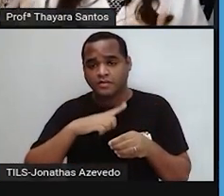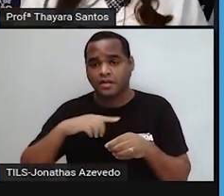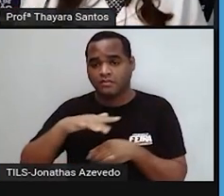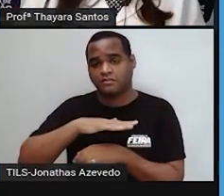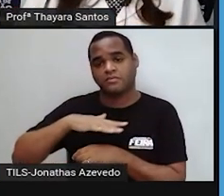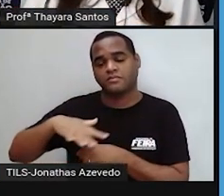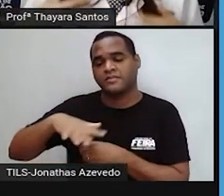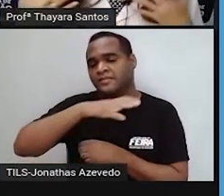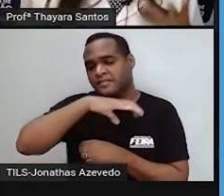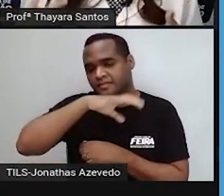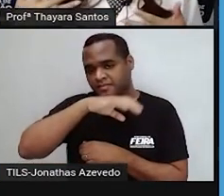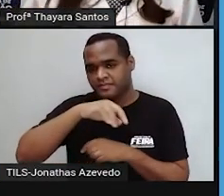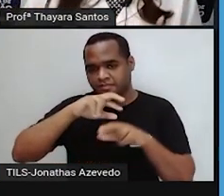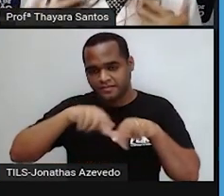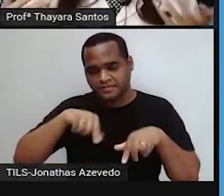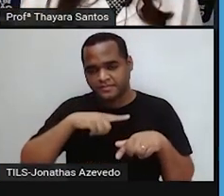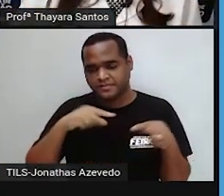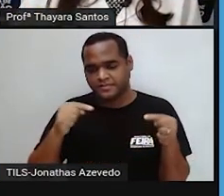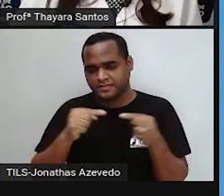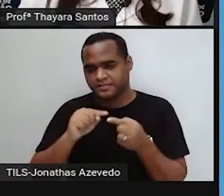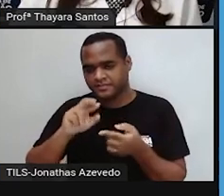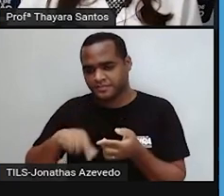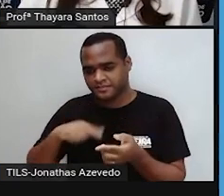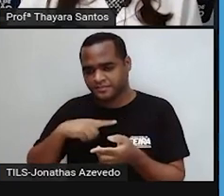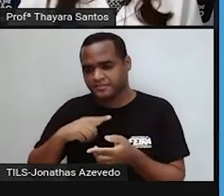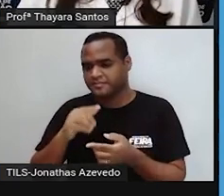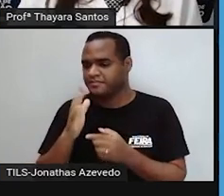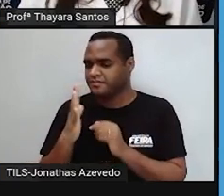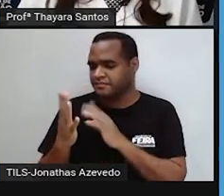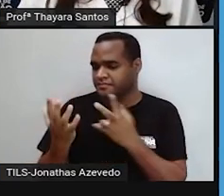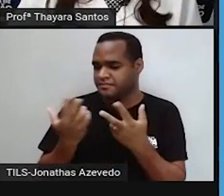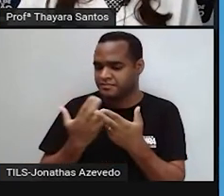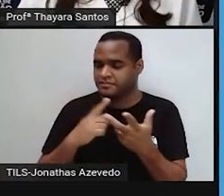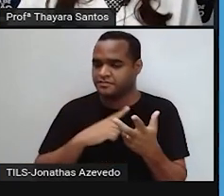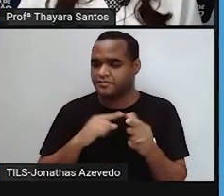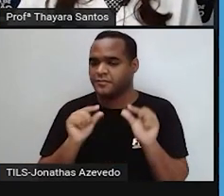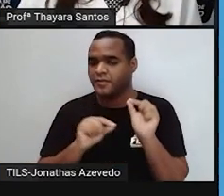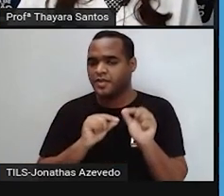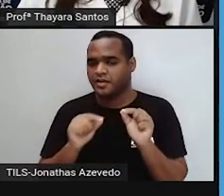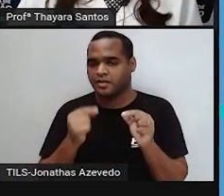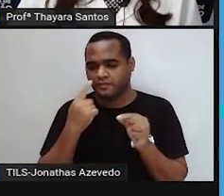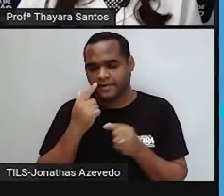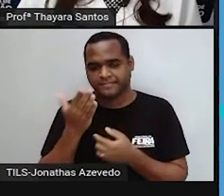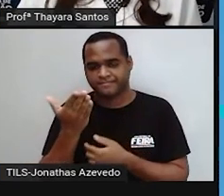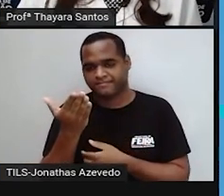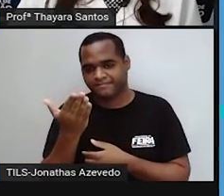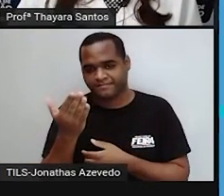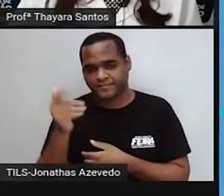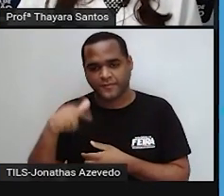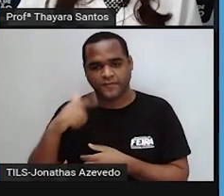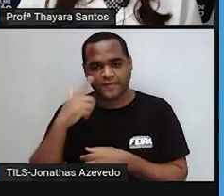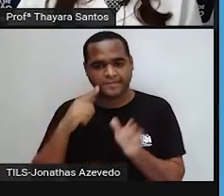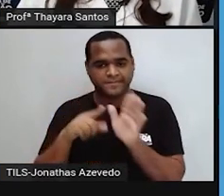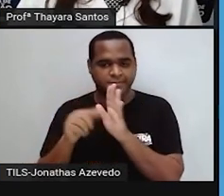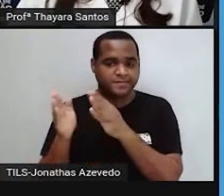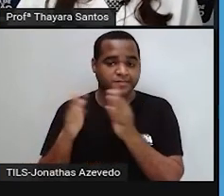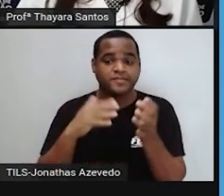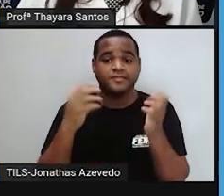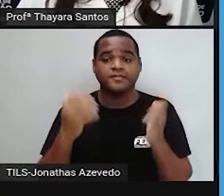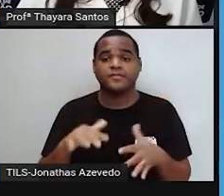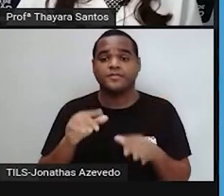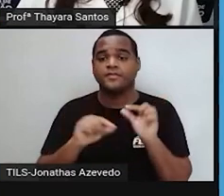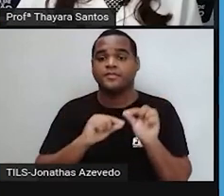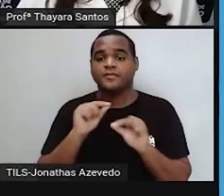e nas células eucarióticas vegetais também. E ele tem essa carinha aqui, que eu vou colocar de novo o vídeo para vocês. Então,